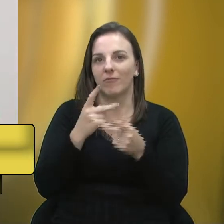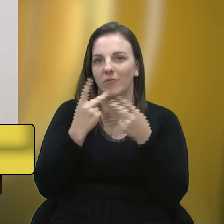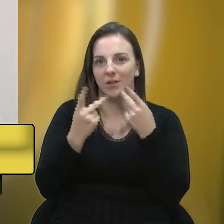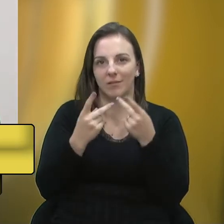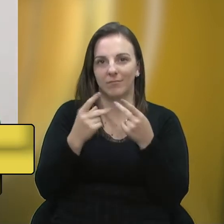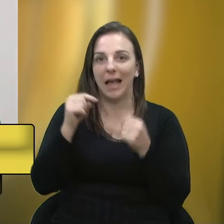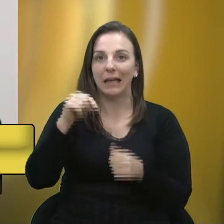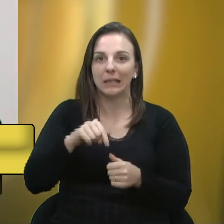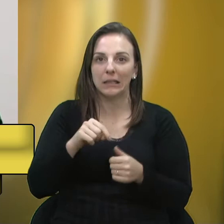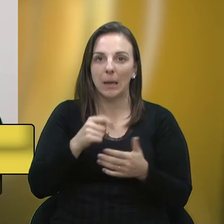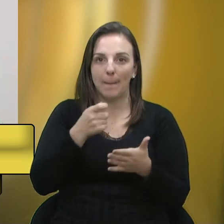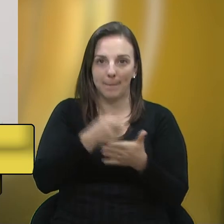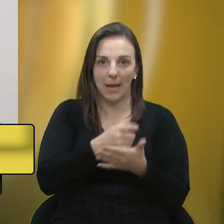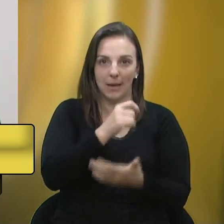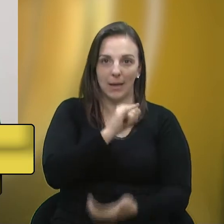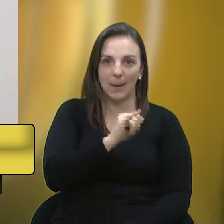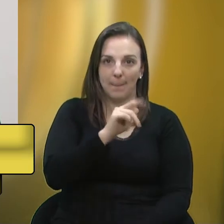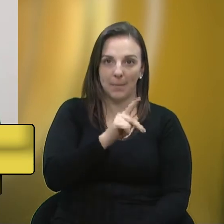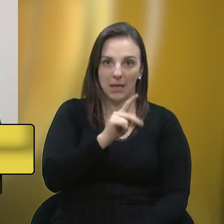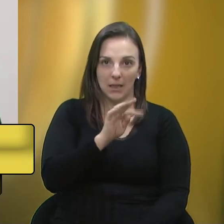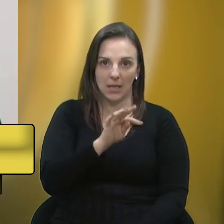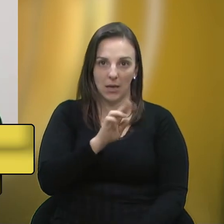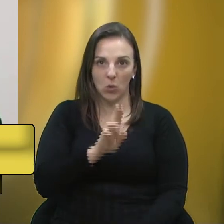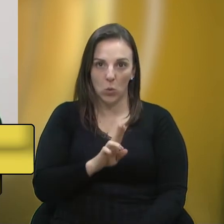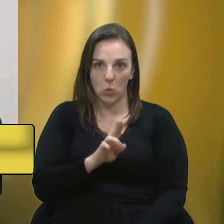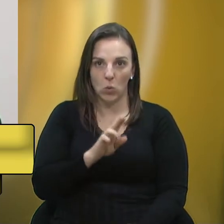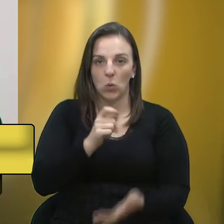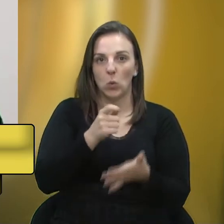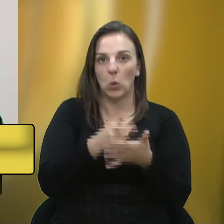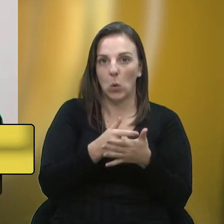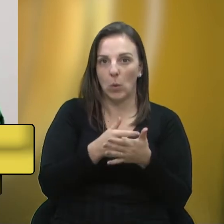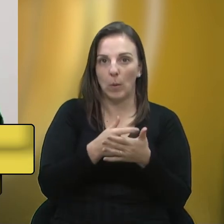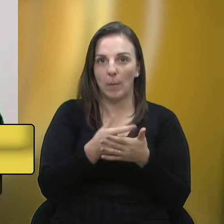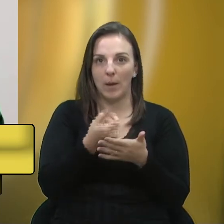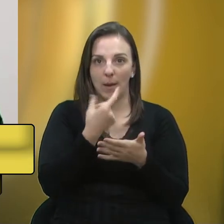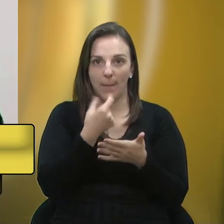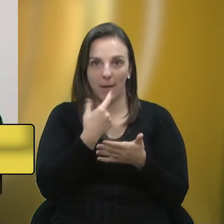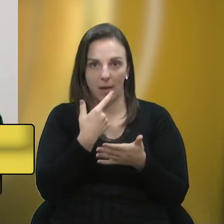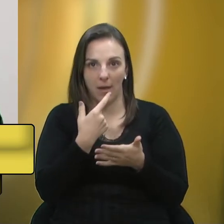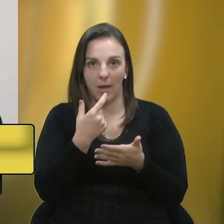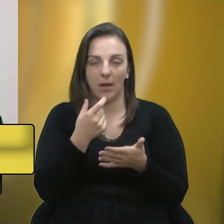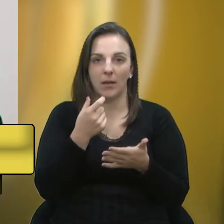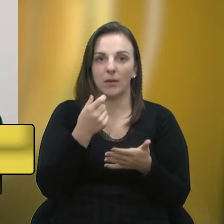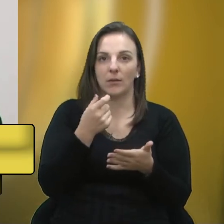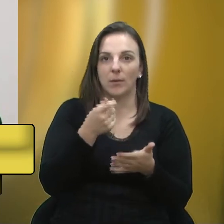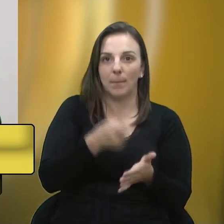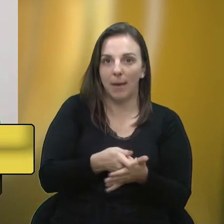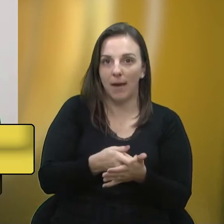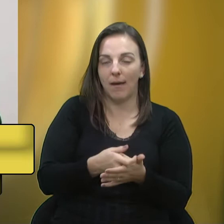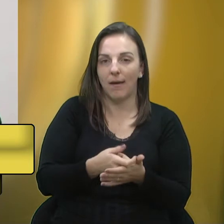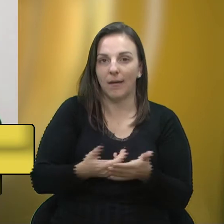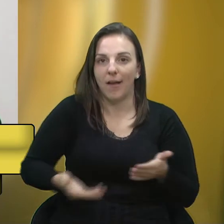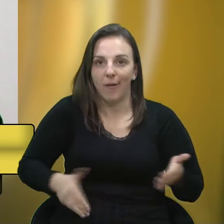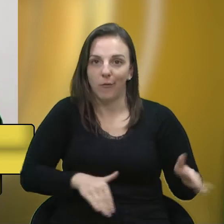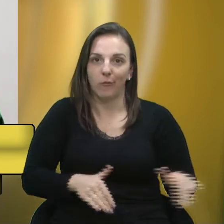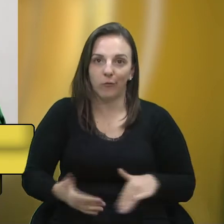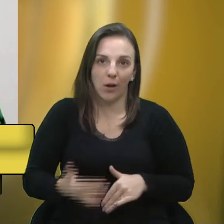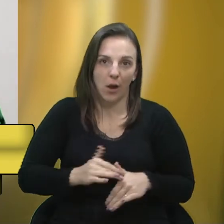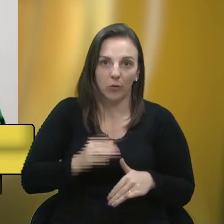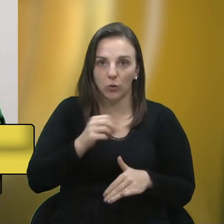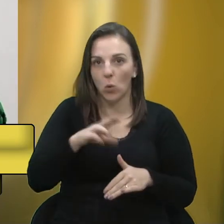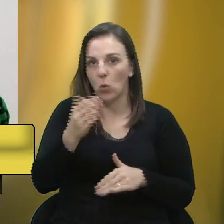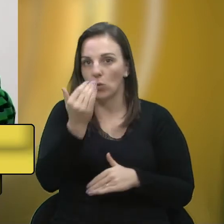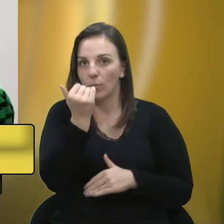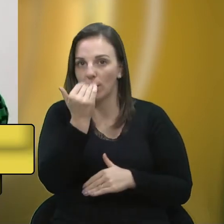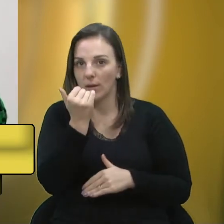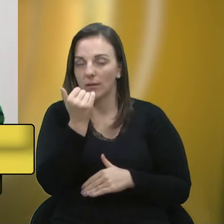remédio, comprar as fraldas e o alimento, com certeza muitas famílias, principalmente as mais carentes, e